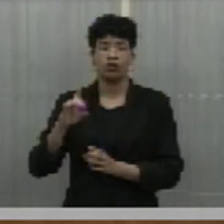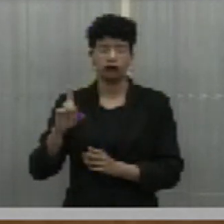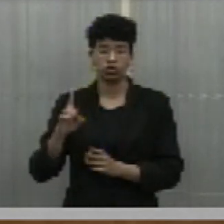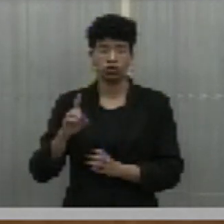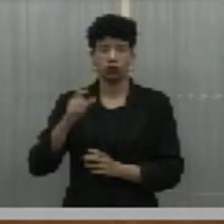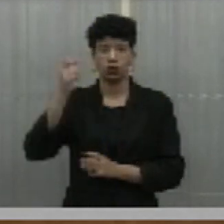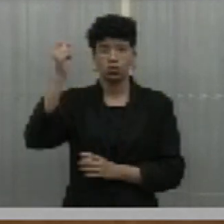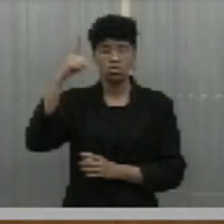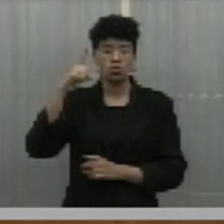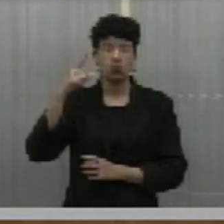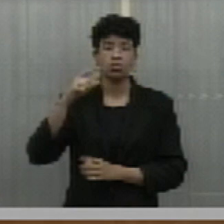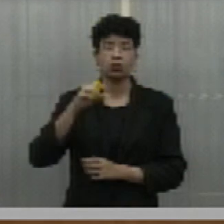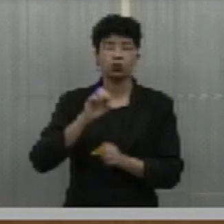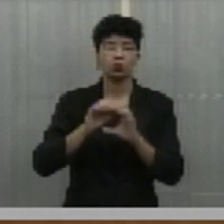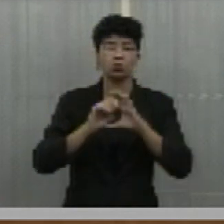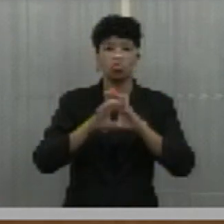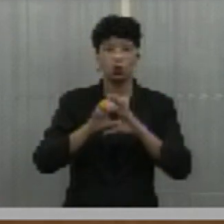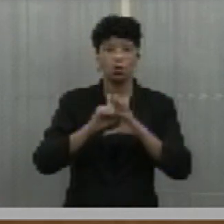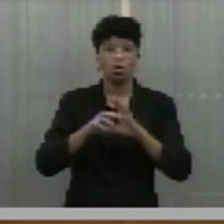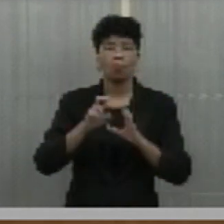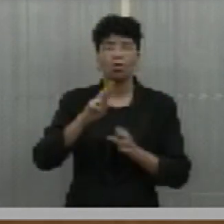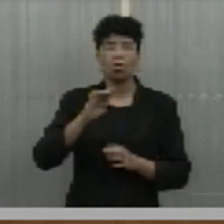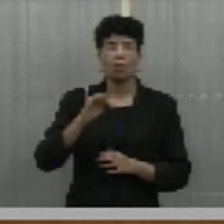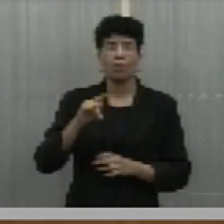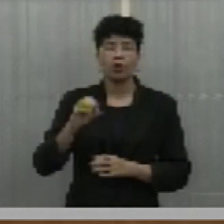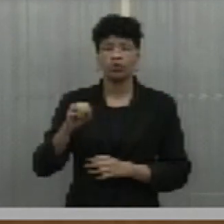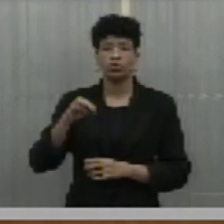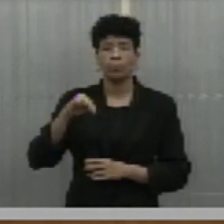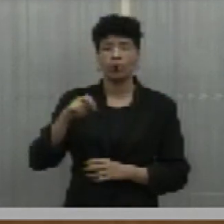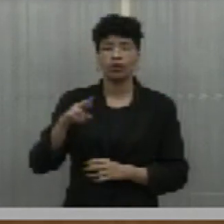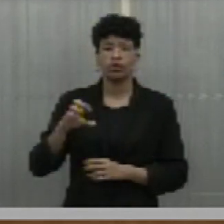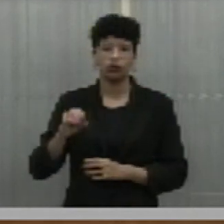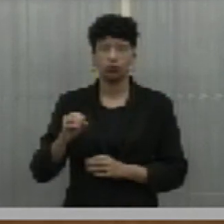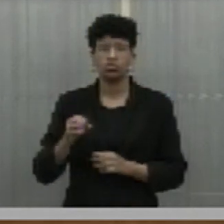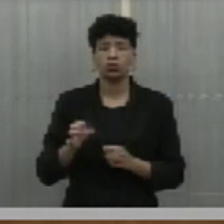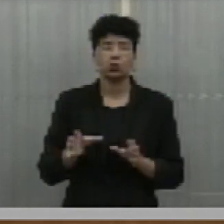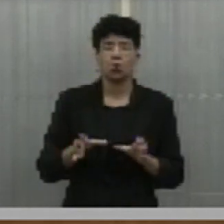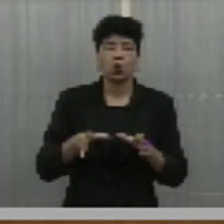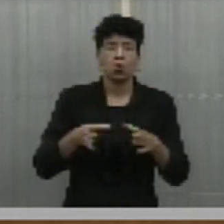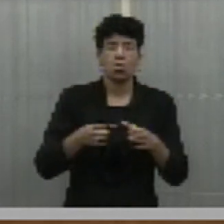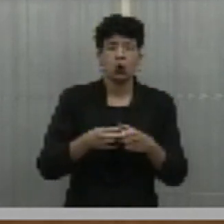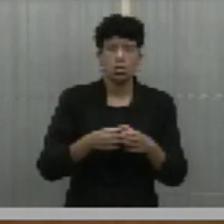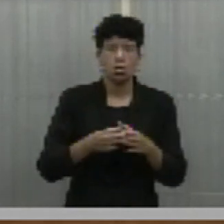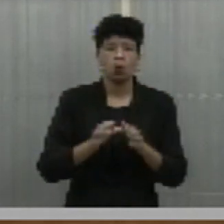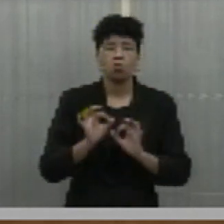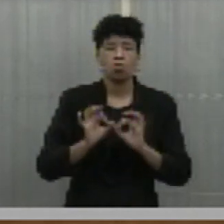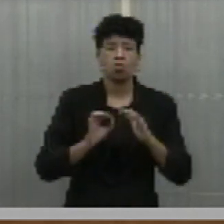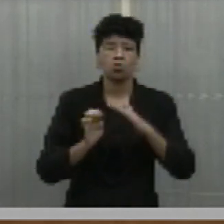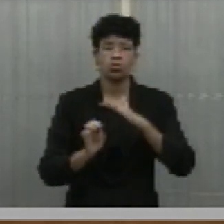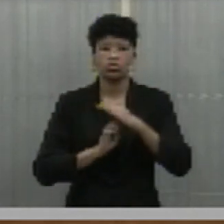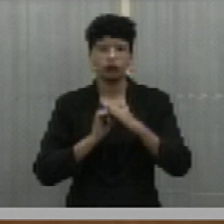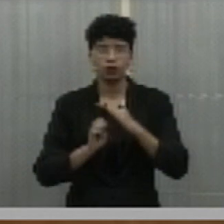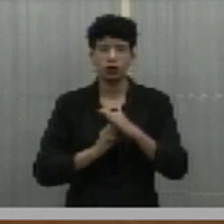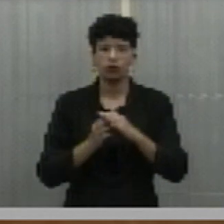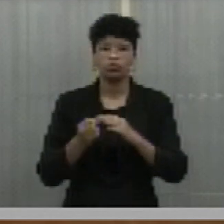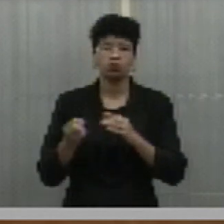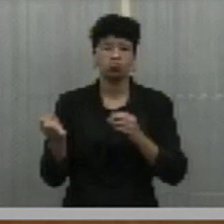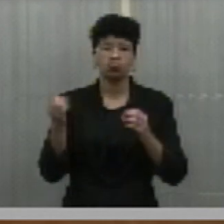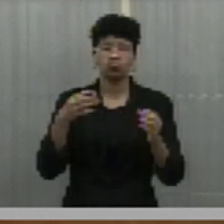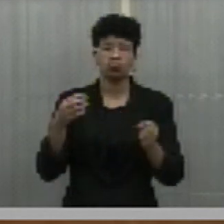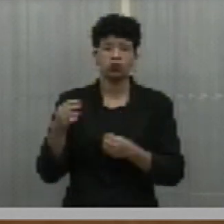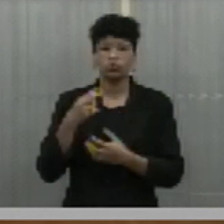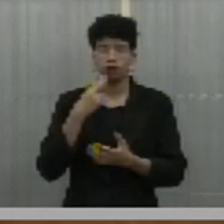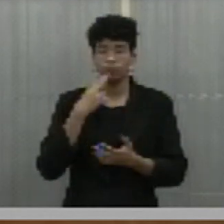Globo, e fundação Roberto Marinho, na categoria empreendedores e organizações inovadoras, a ser